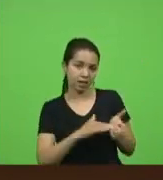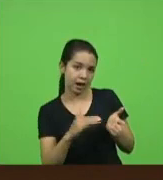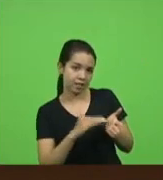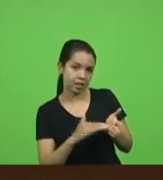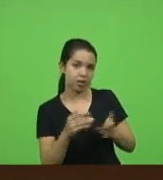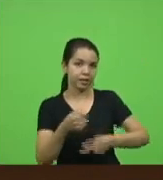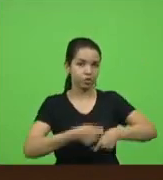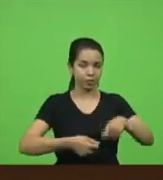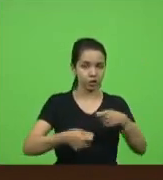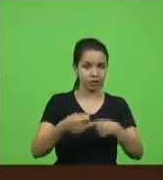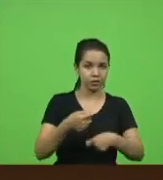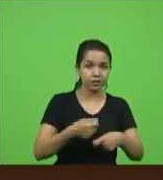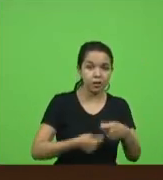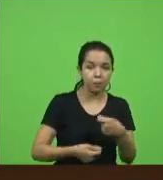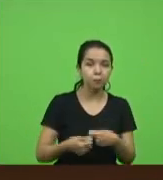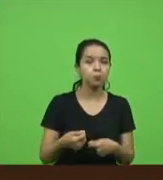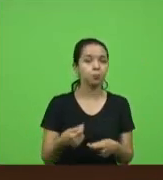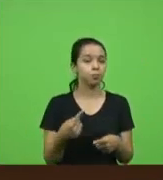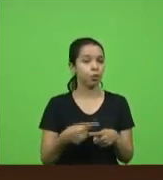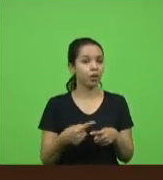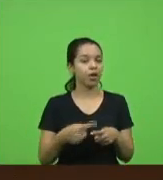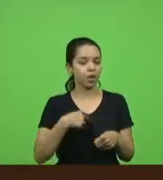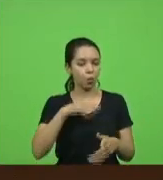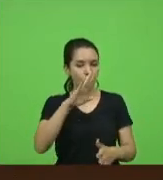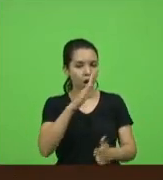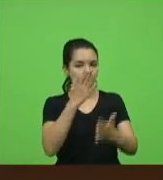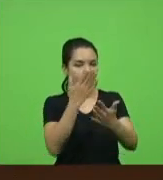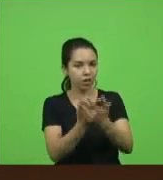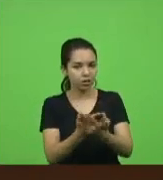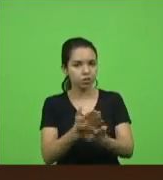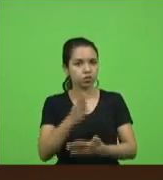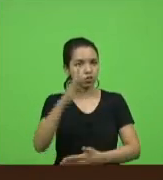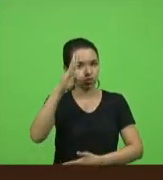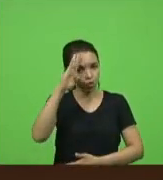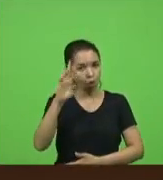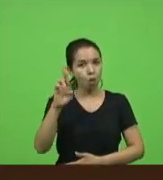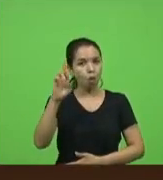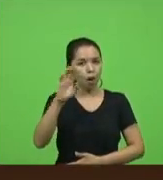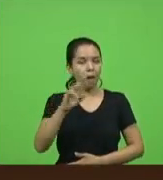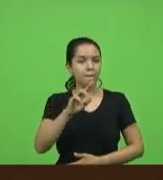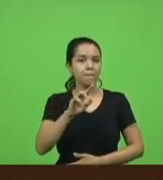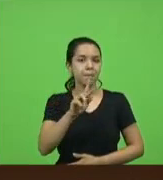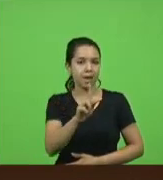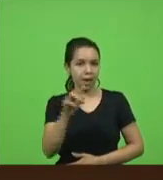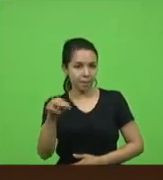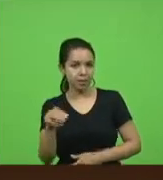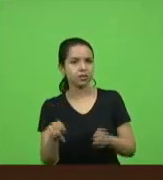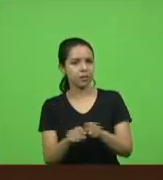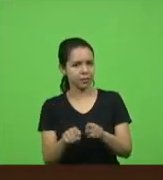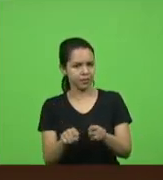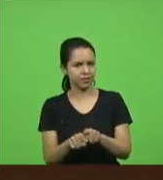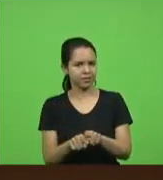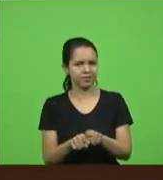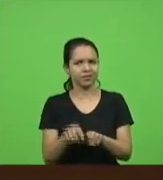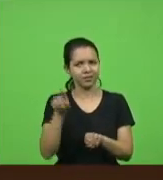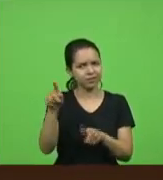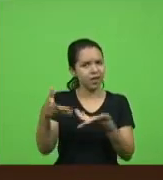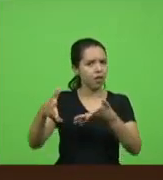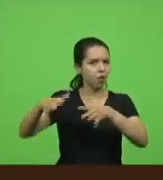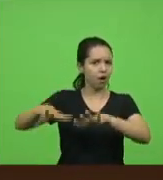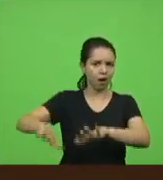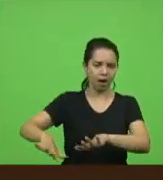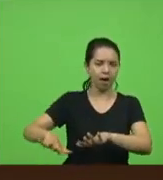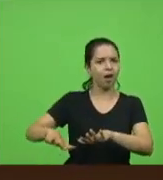porque eu acredito que o comando da PM também está junto nessa porque só que falta o comando não querer aumentar o salário